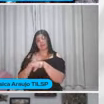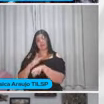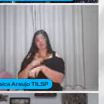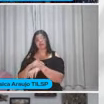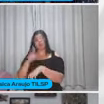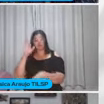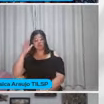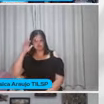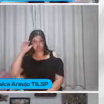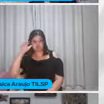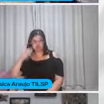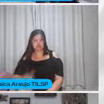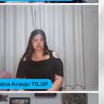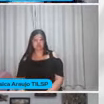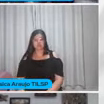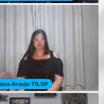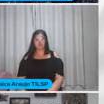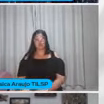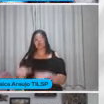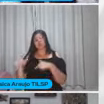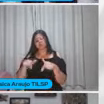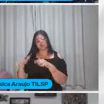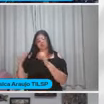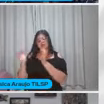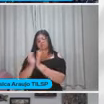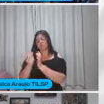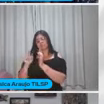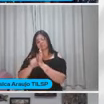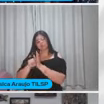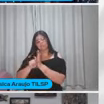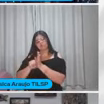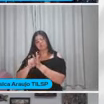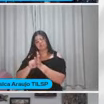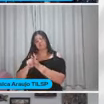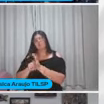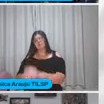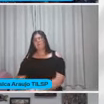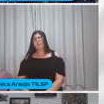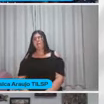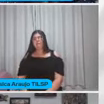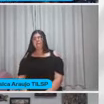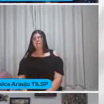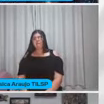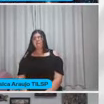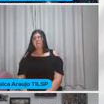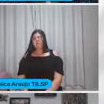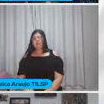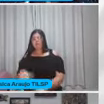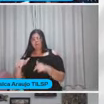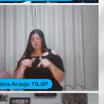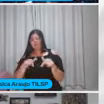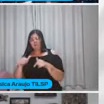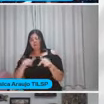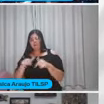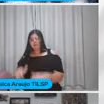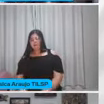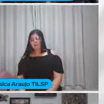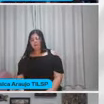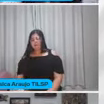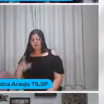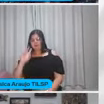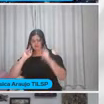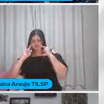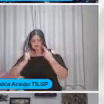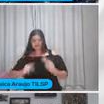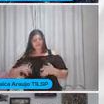curiosidade Ele é esse trabalho em grupo Ele é pesquisa E é trabalhar Esse ser humano